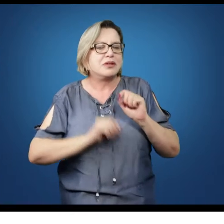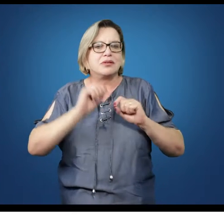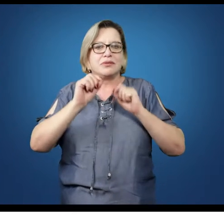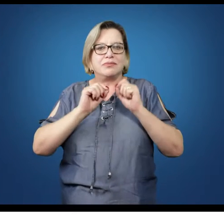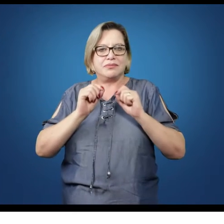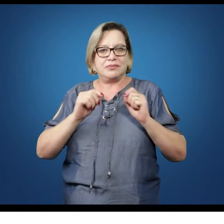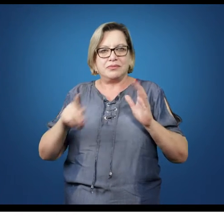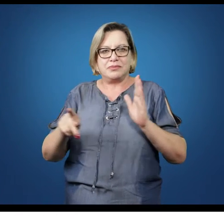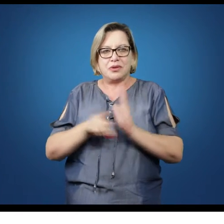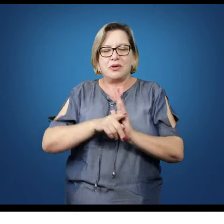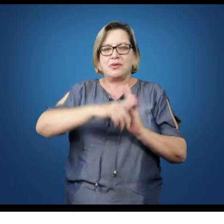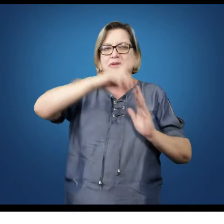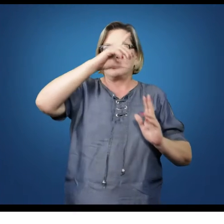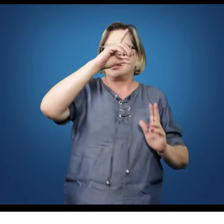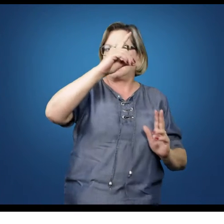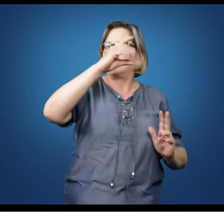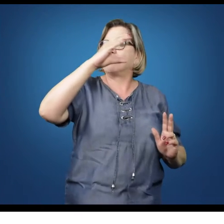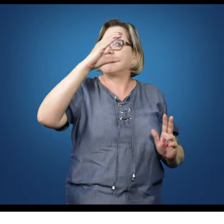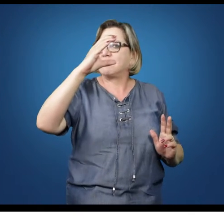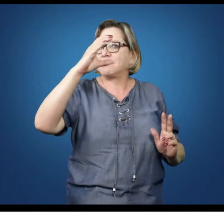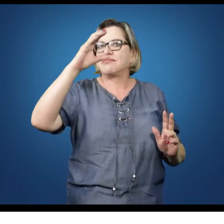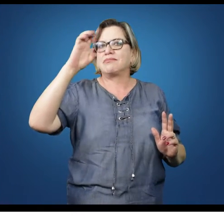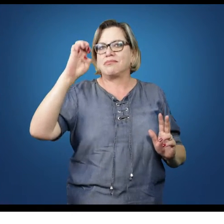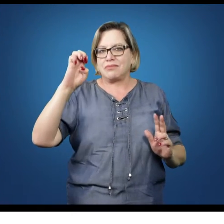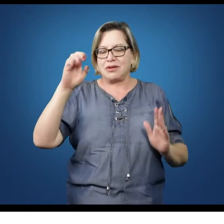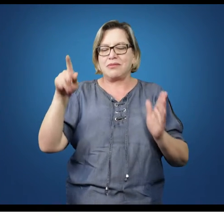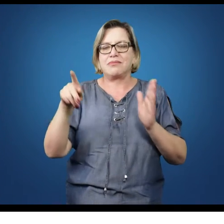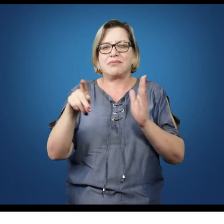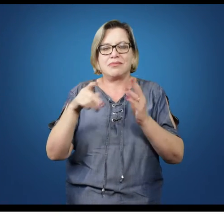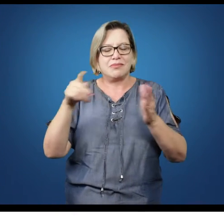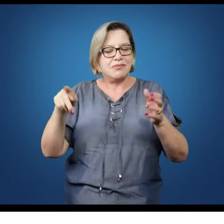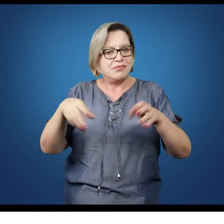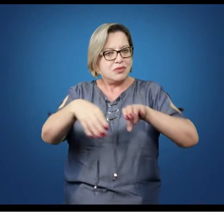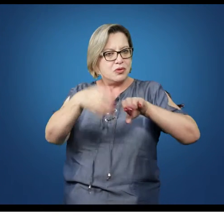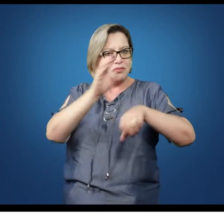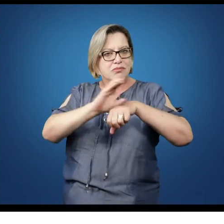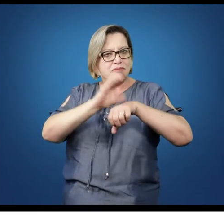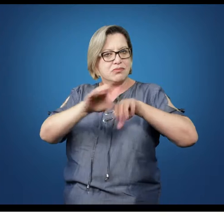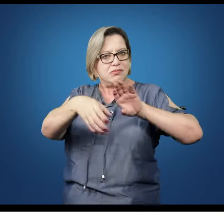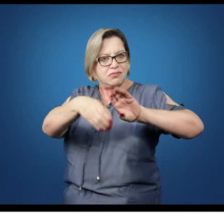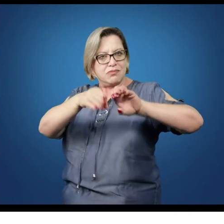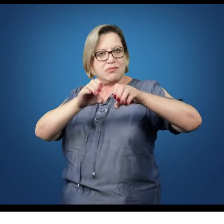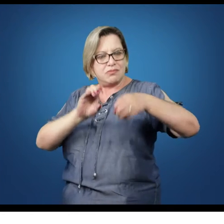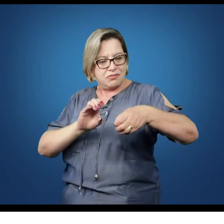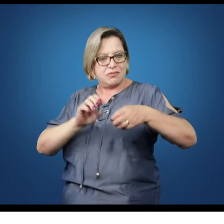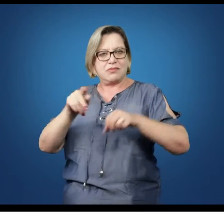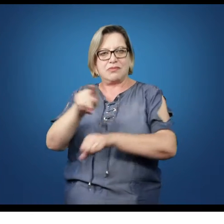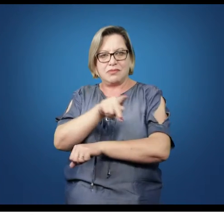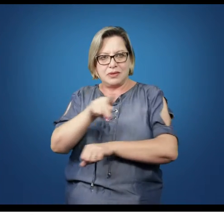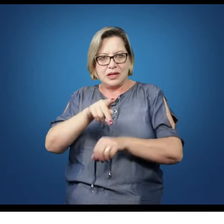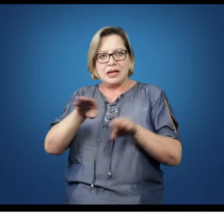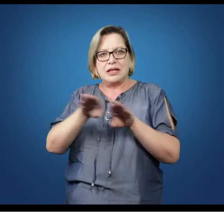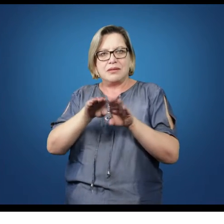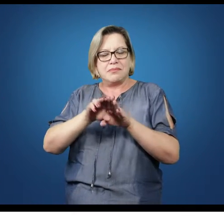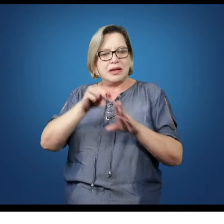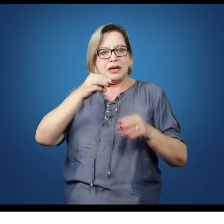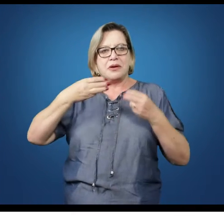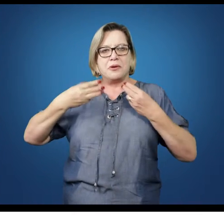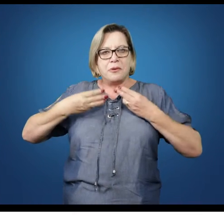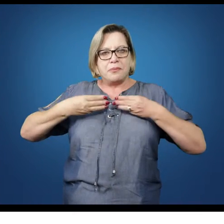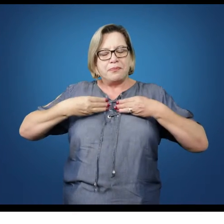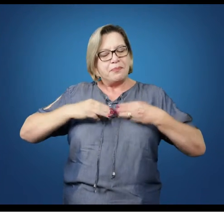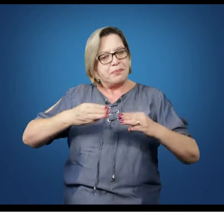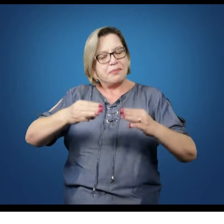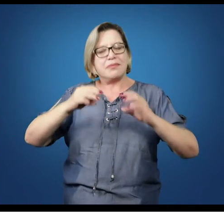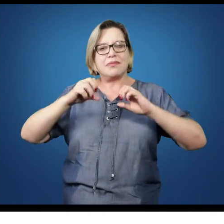dentro das diretrizes curriculares, dos cursos de formação de professores, do que o Ministério da Educação, através do Conselho Nacional de Educação,